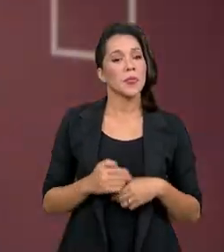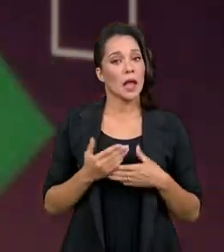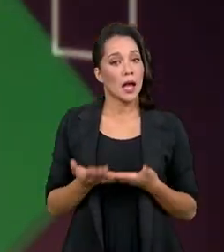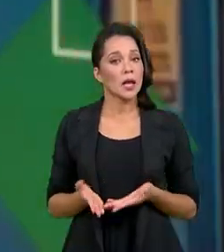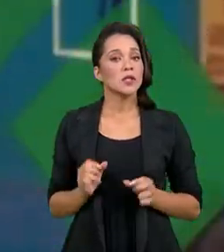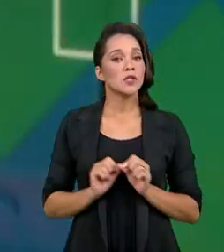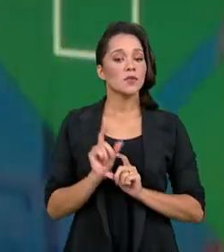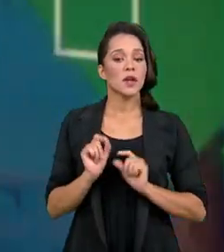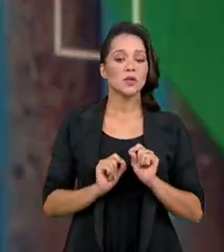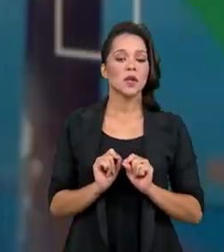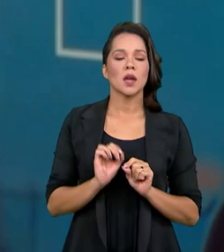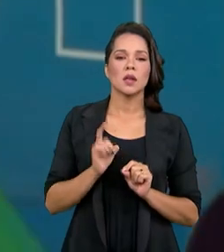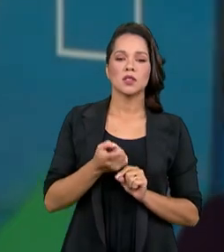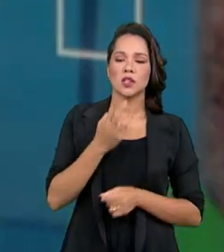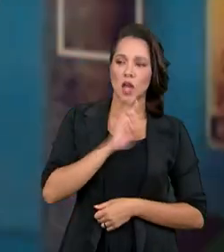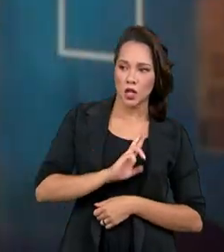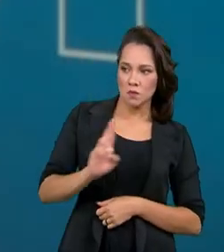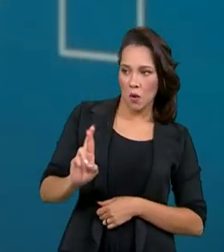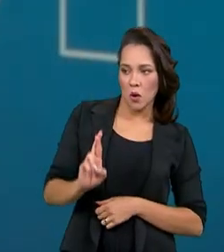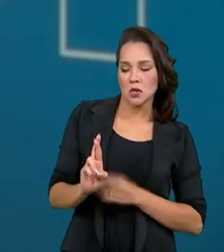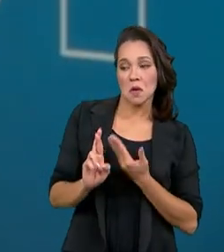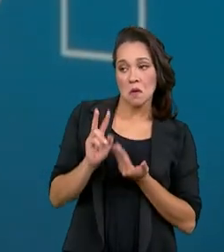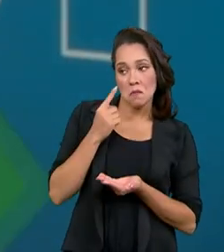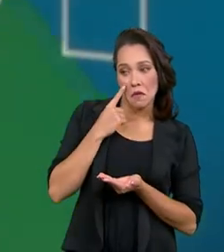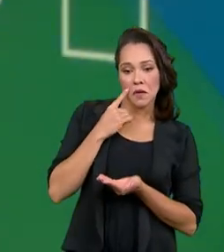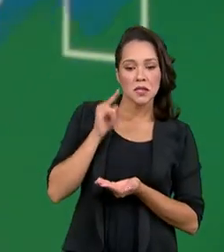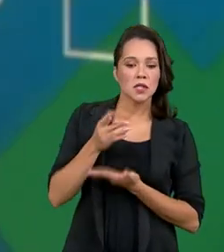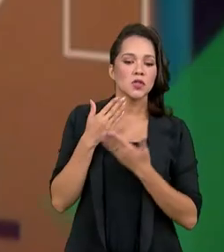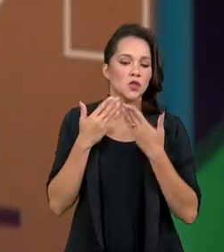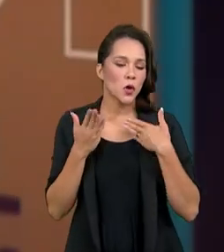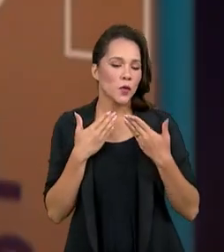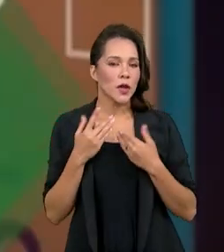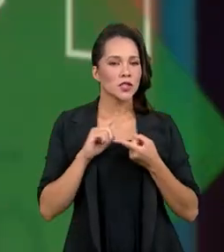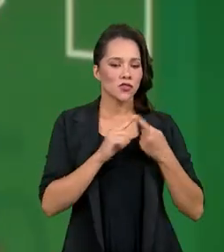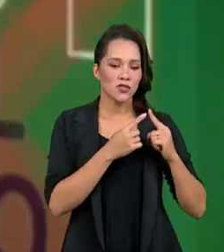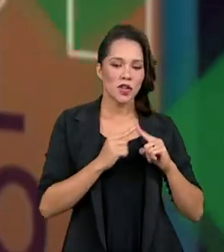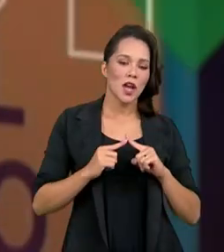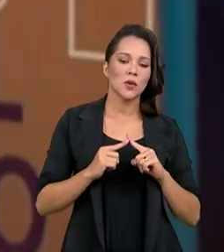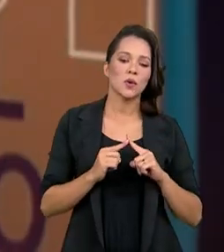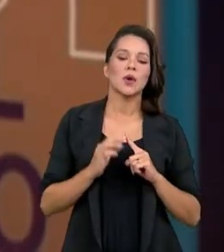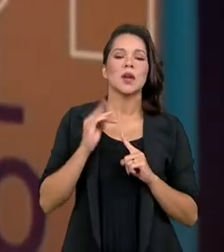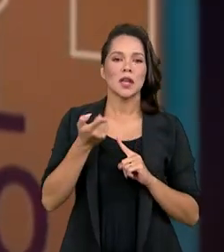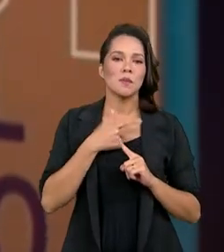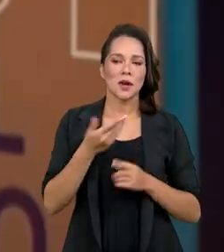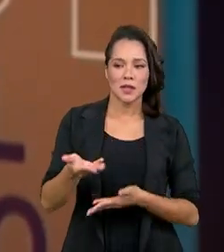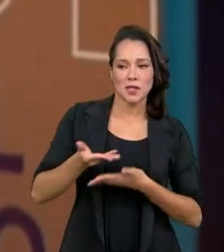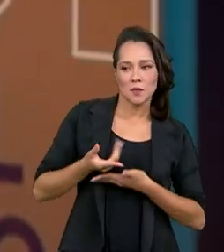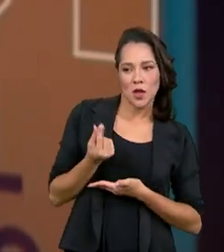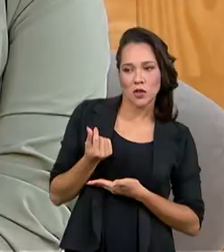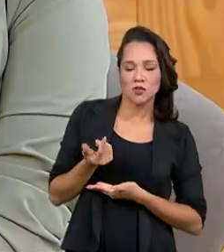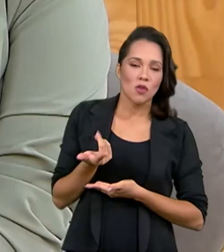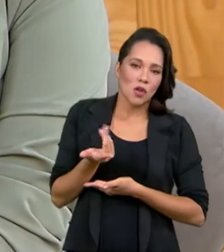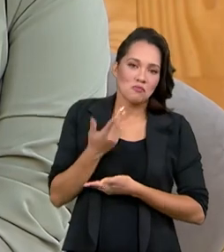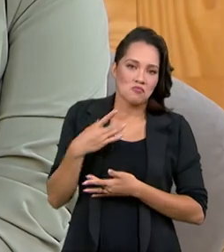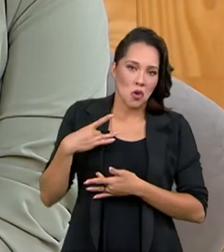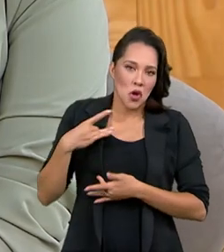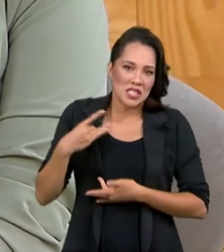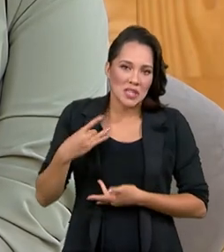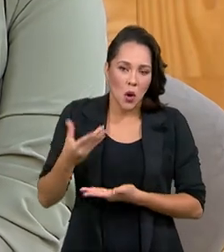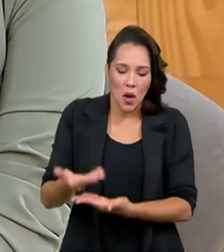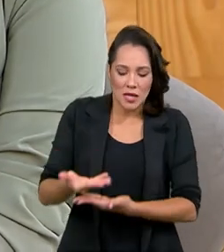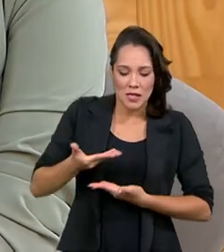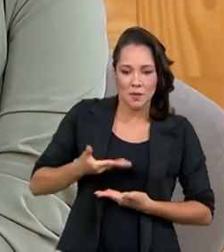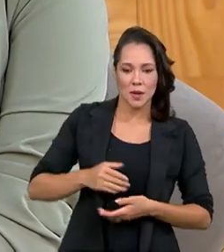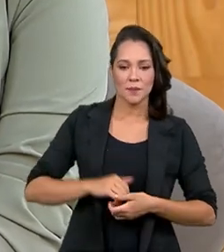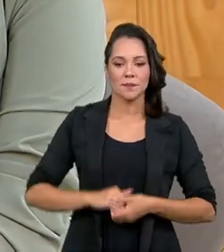devolutiva ali para fazer uma conversa, diálogo no sentido de receber essa doação. O importante é ressaltar